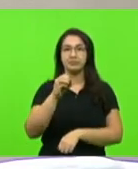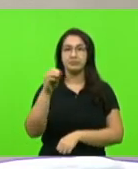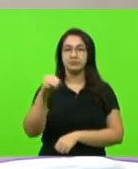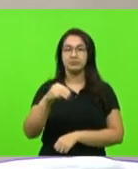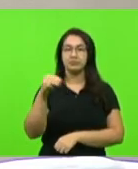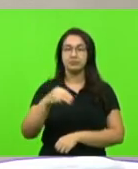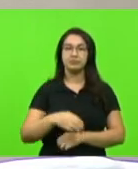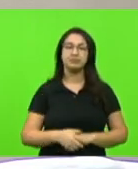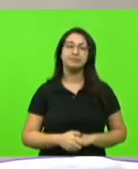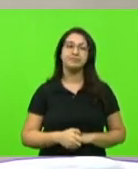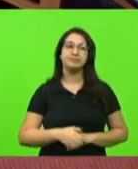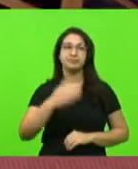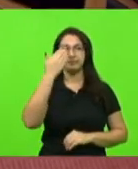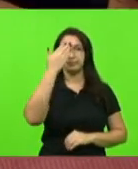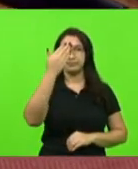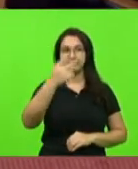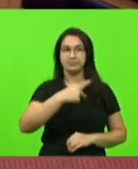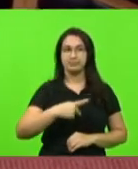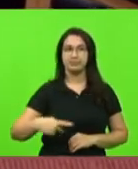Obrigado, presidente.